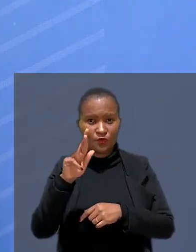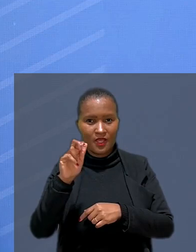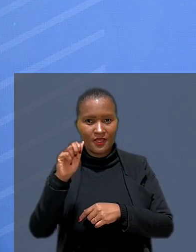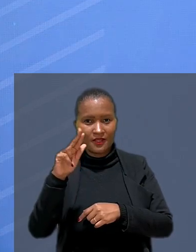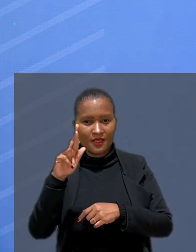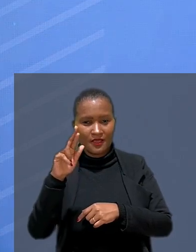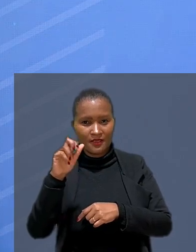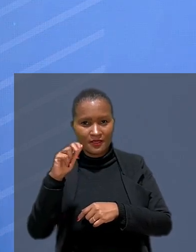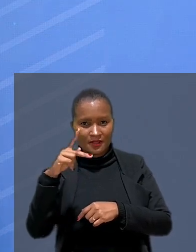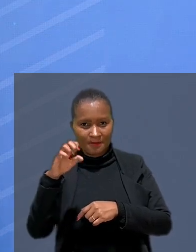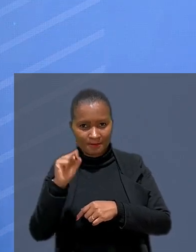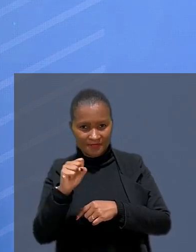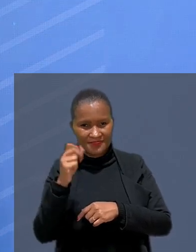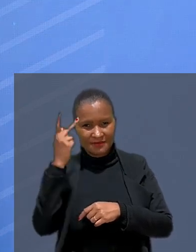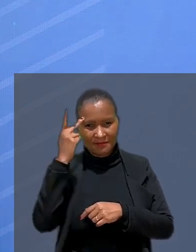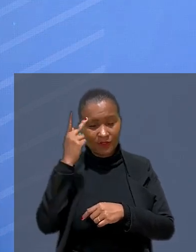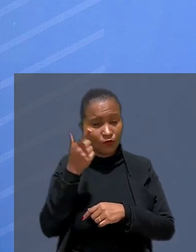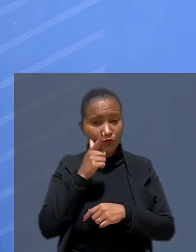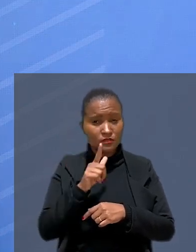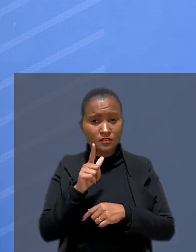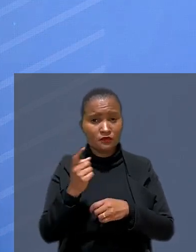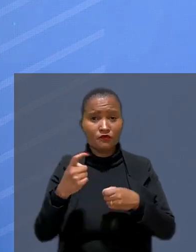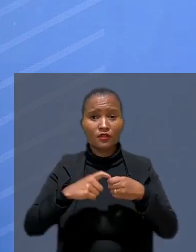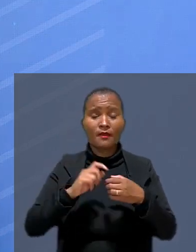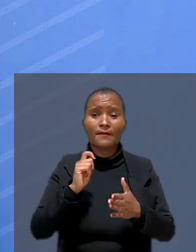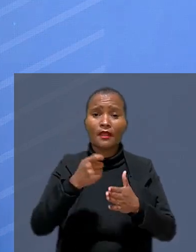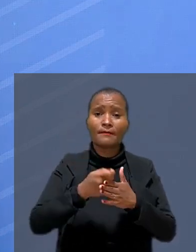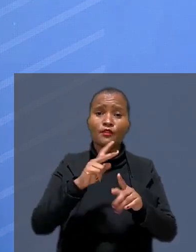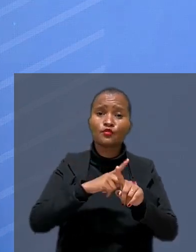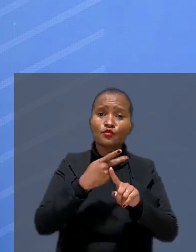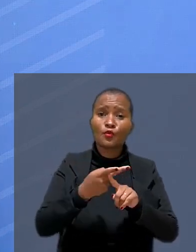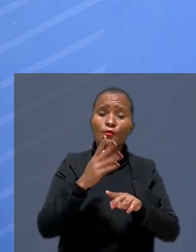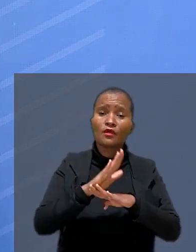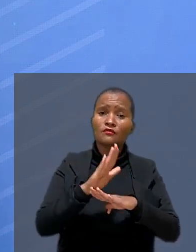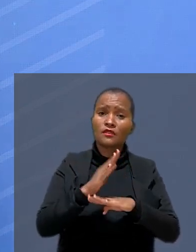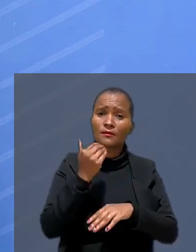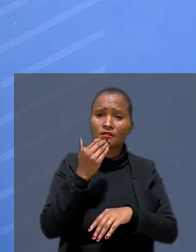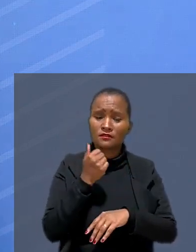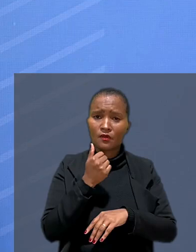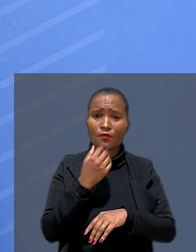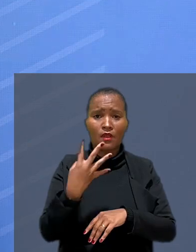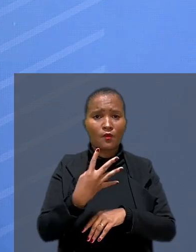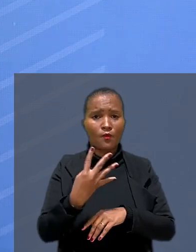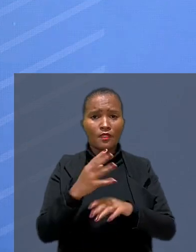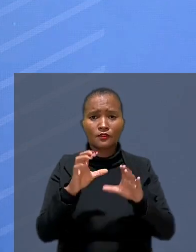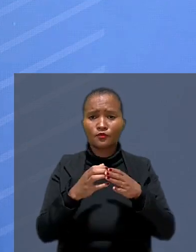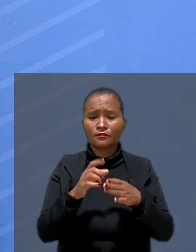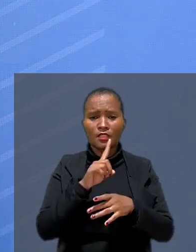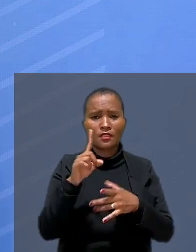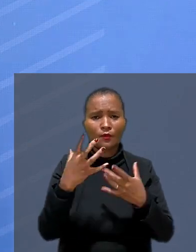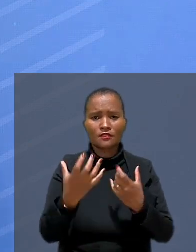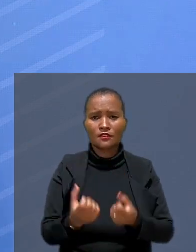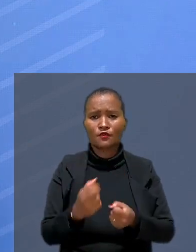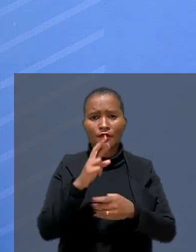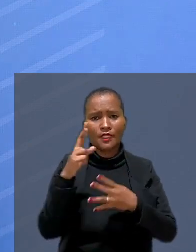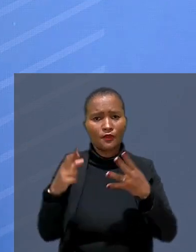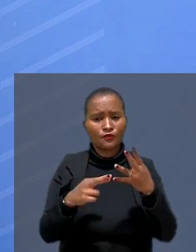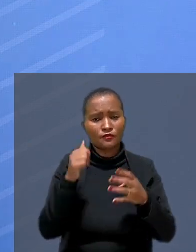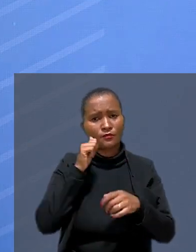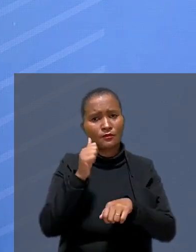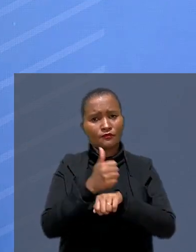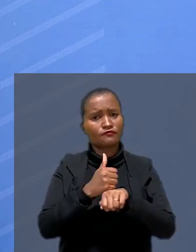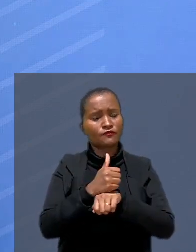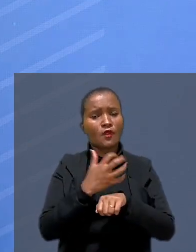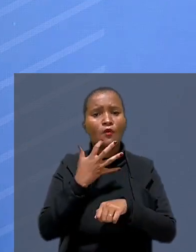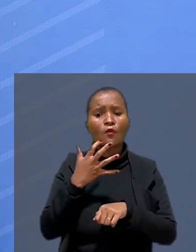Guararapes, em São Paulo, não conseguiu retomar o pagamento em dobro do auxílio alimentação. A quarta turma não admitiu recurso da